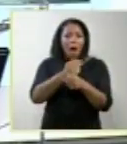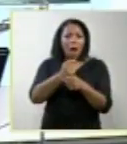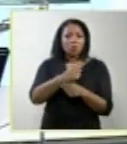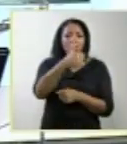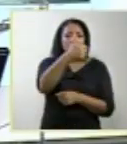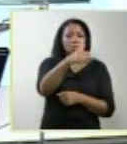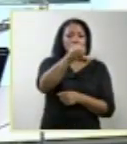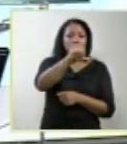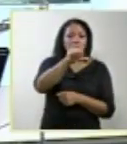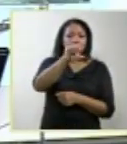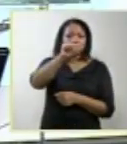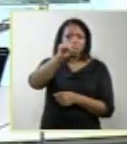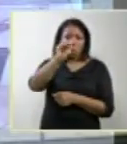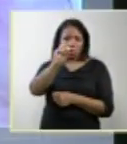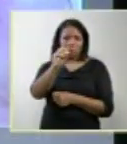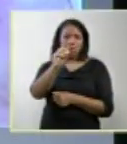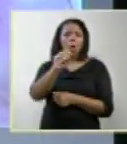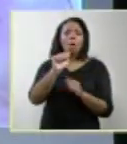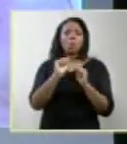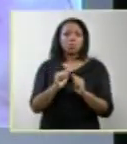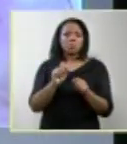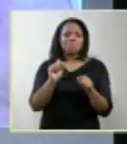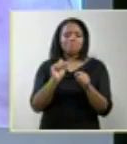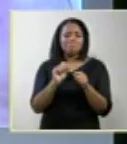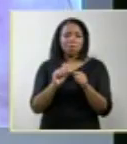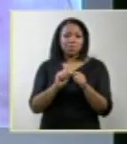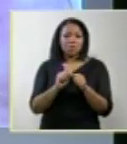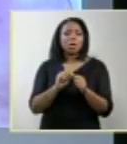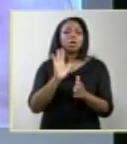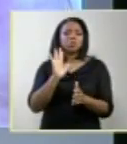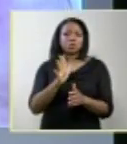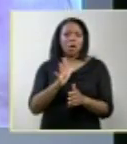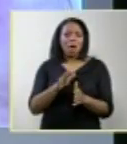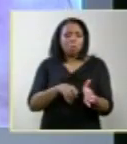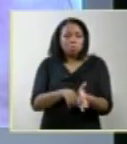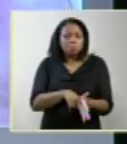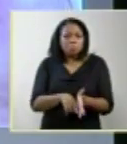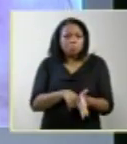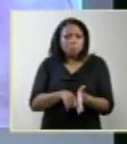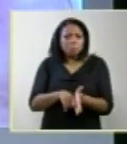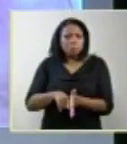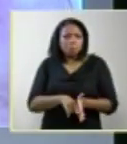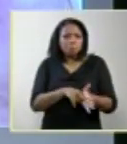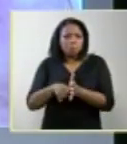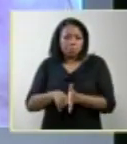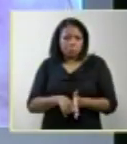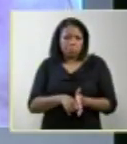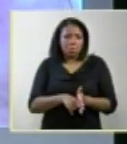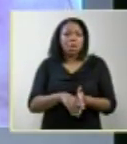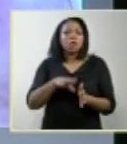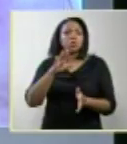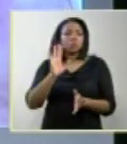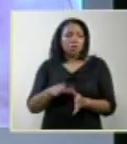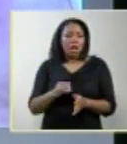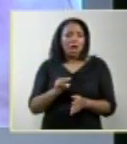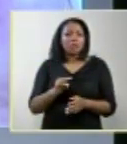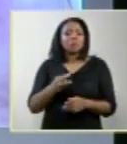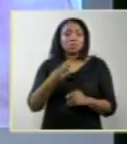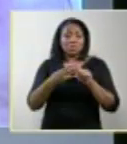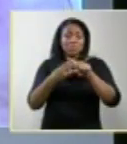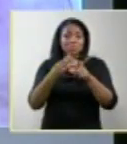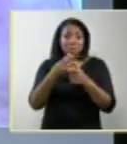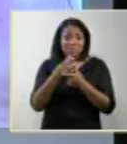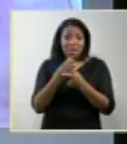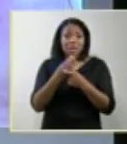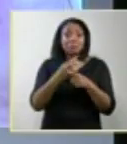alta definição, nós podemos, então, fazer o diagnóstico clássico da enencefalia do segundo trimestre de gestação, aquela imagem